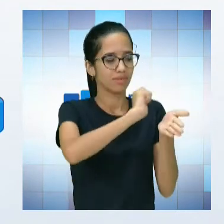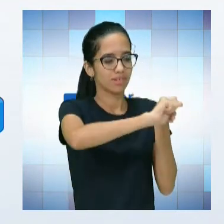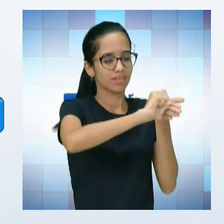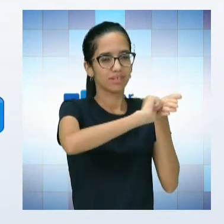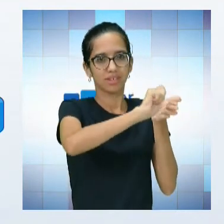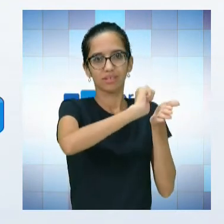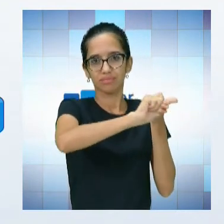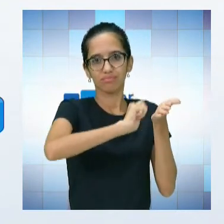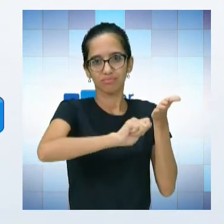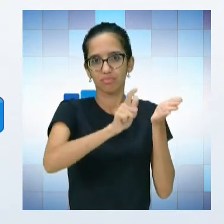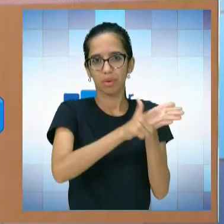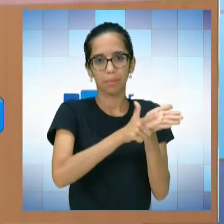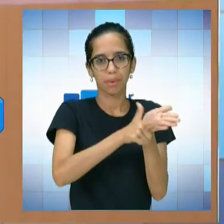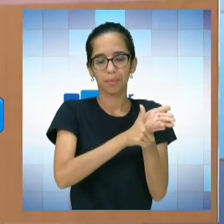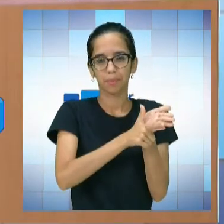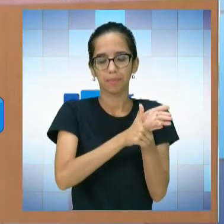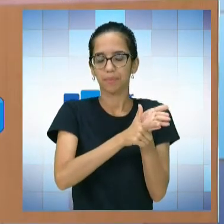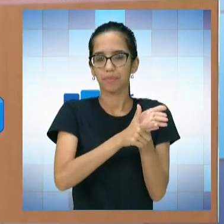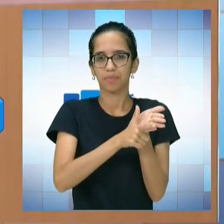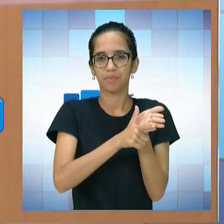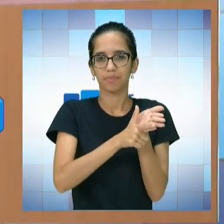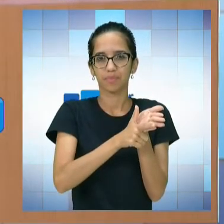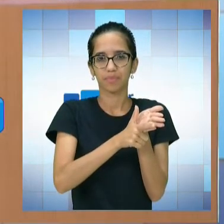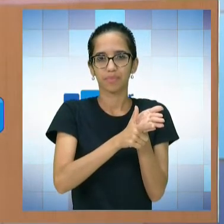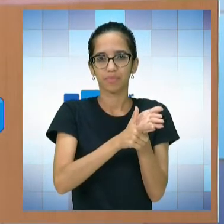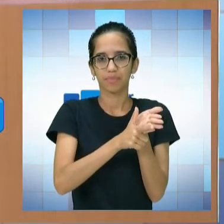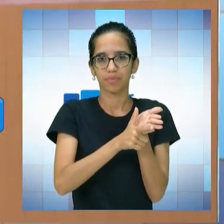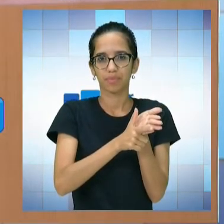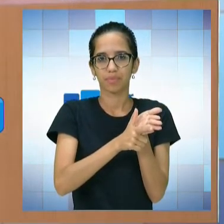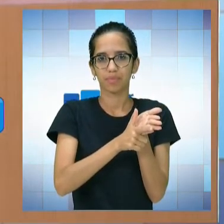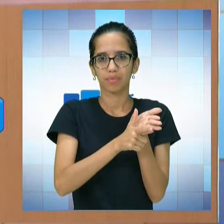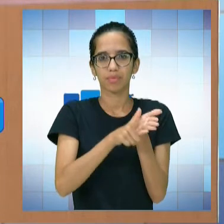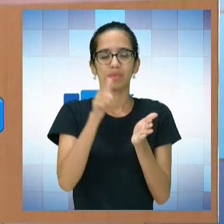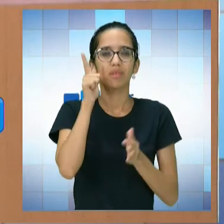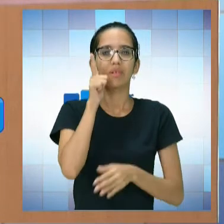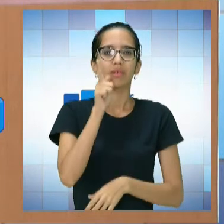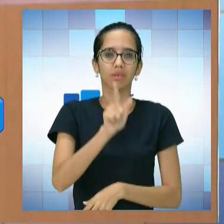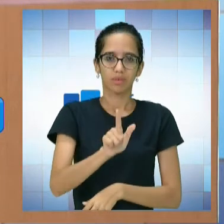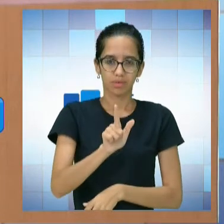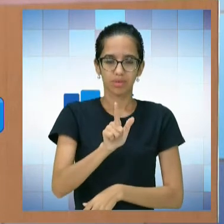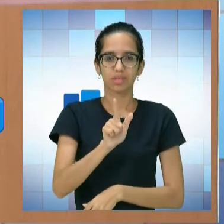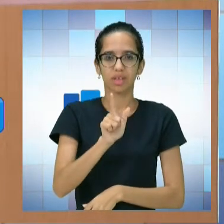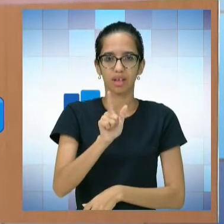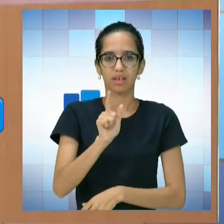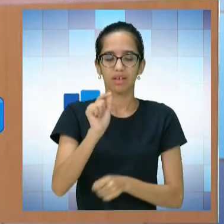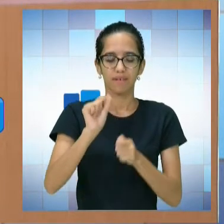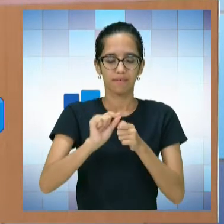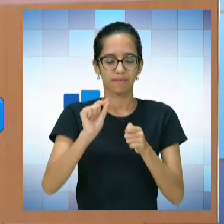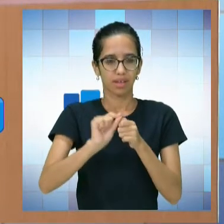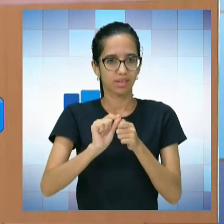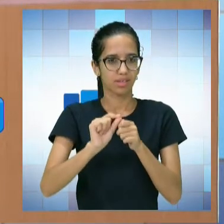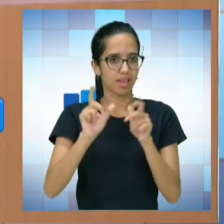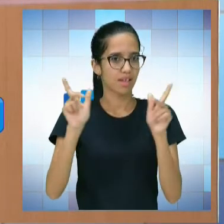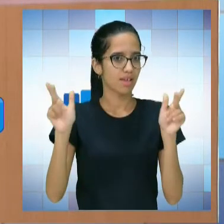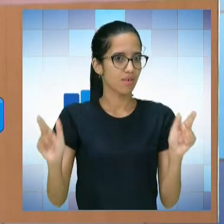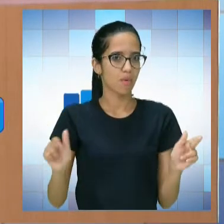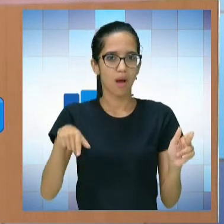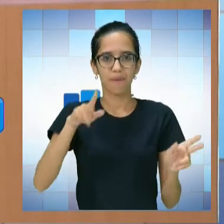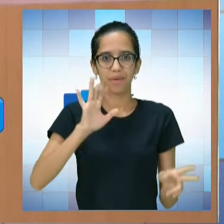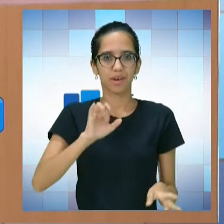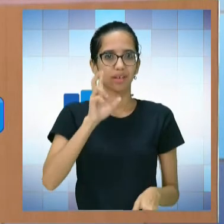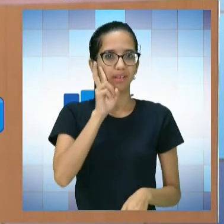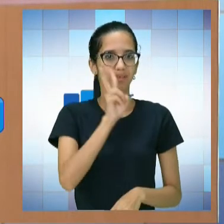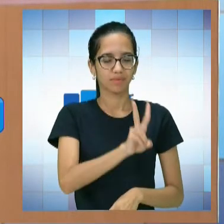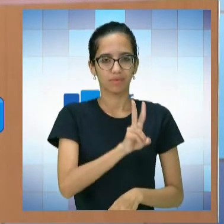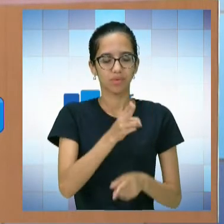quadro. Então, com essa possibilidade dele estar desenvolvendo o cálculo do mesmo jeito que se desenvolve para quem enxerga